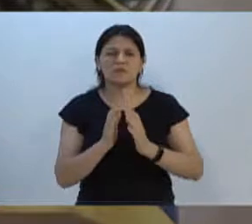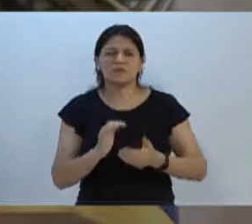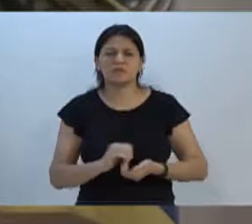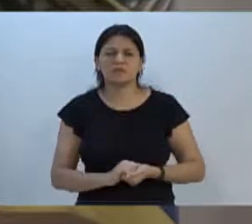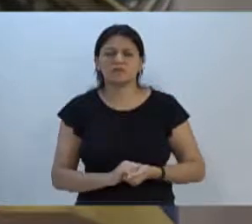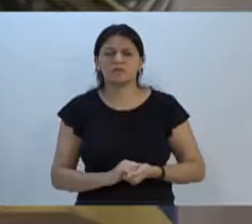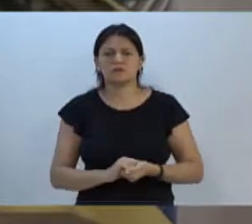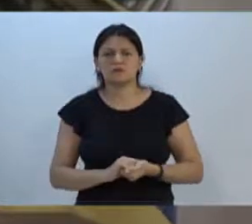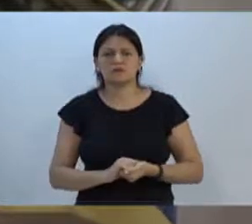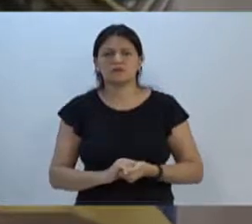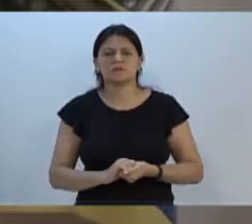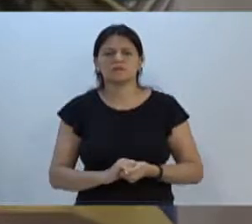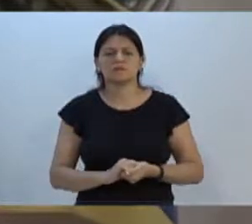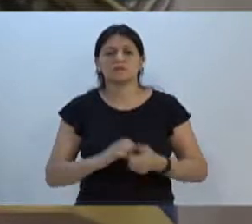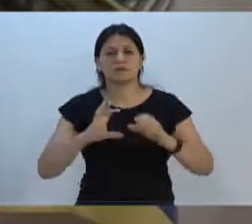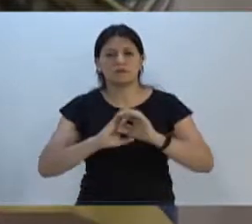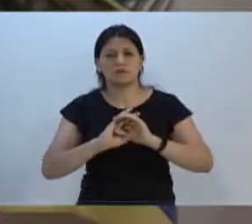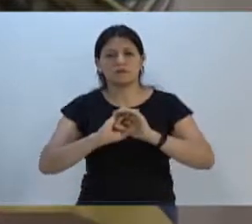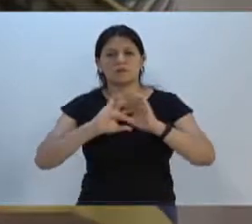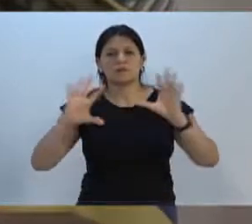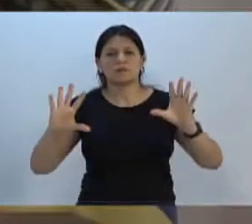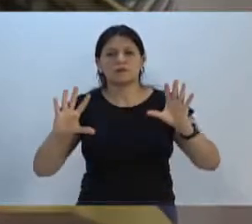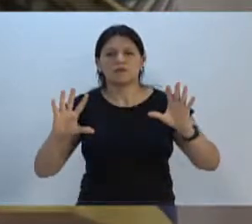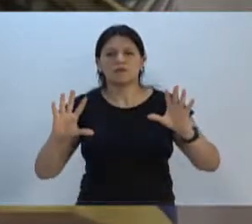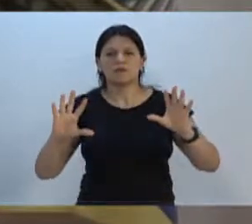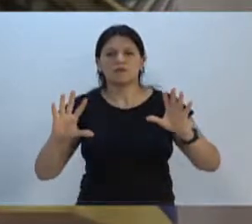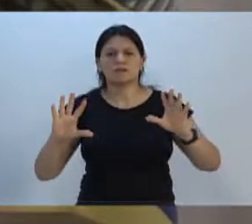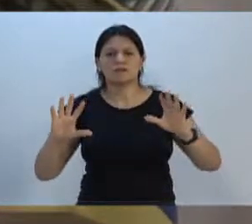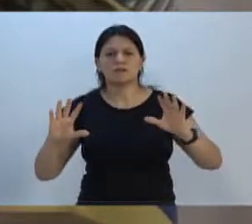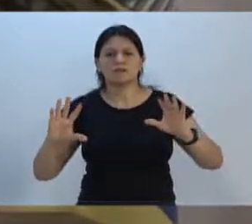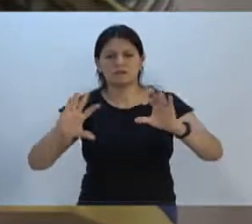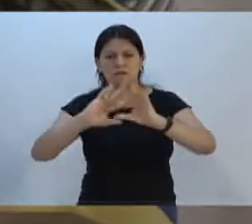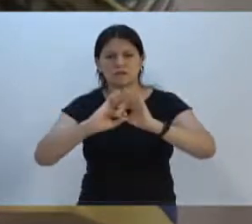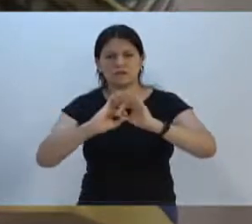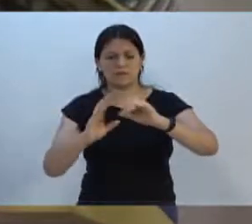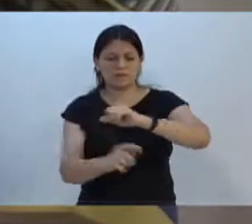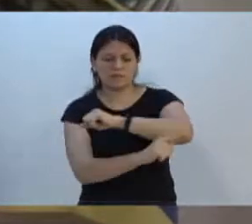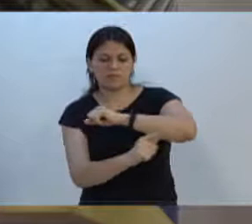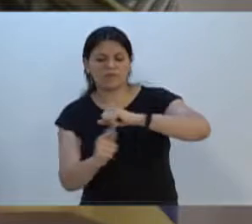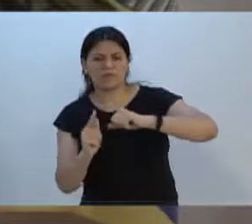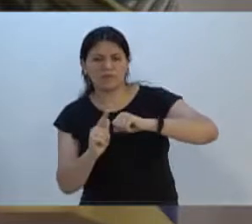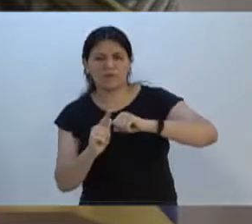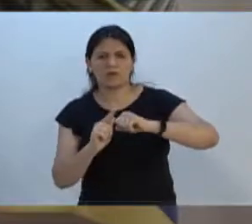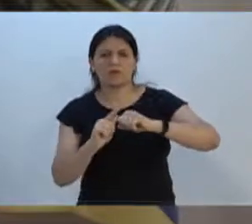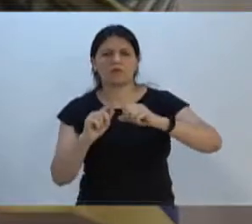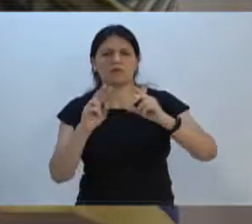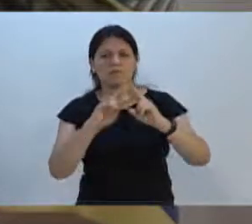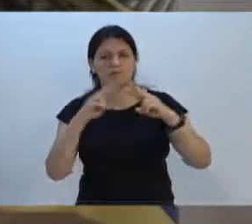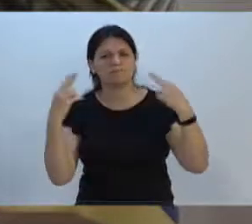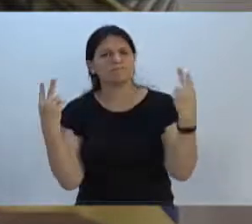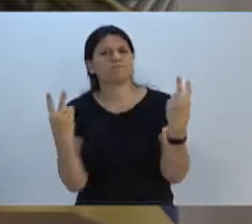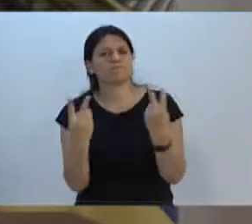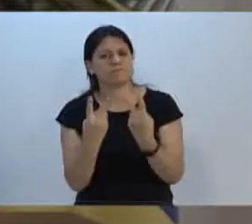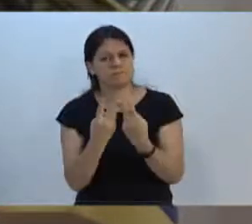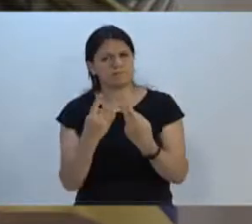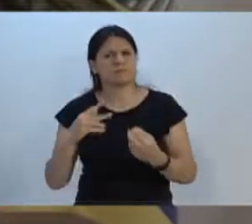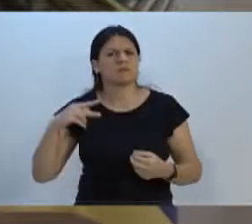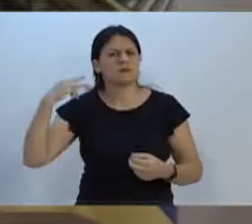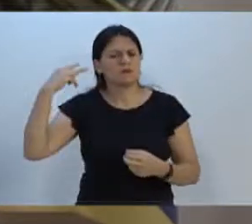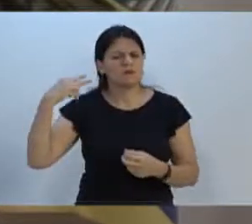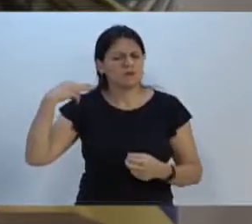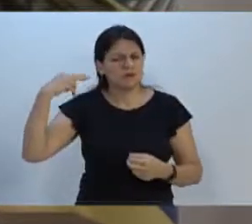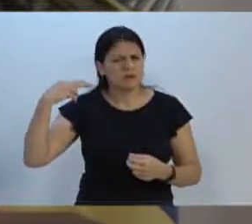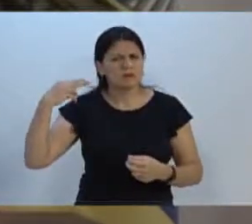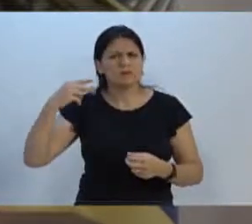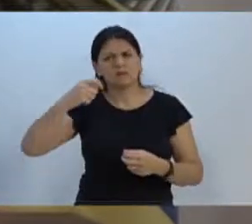governo a liberação da Ligação Vela Garcia. Vereador Adriano, que também vem pedindo